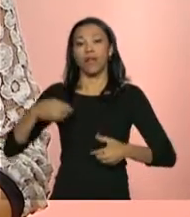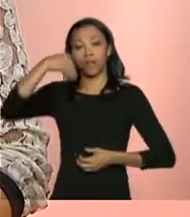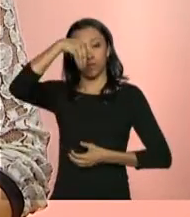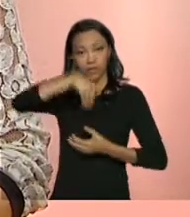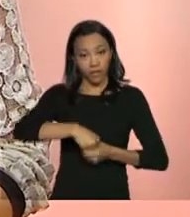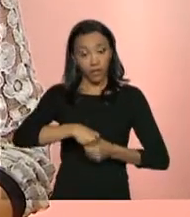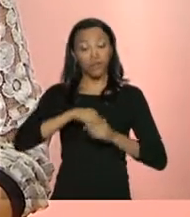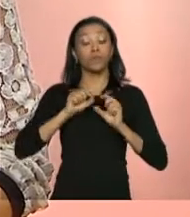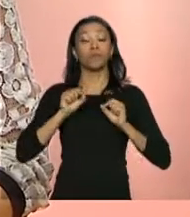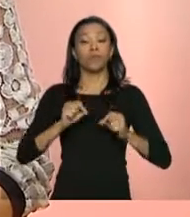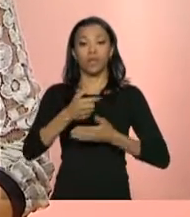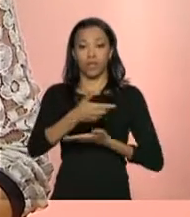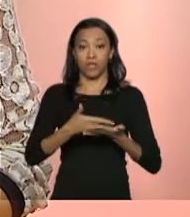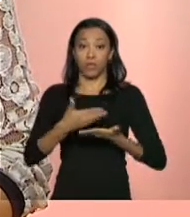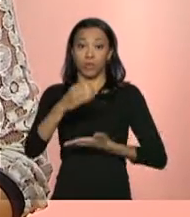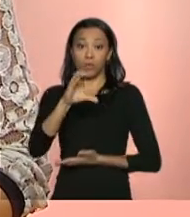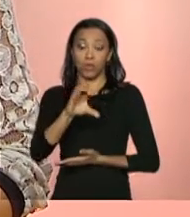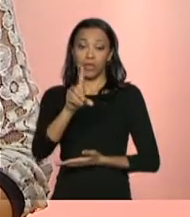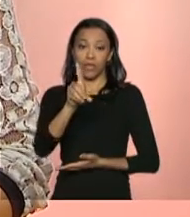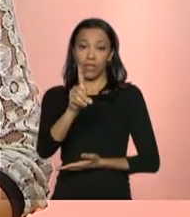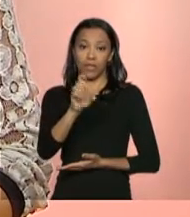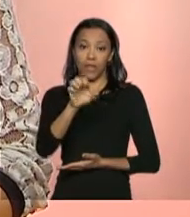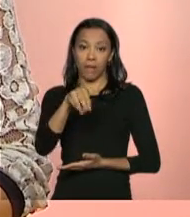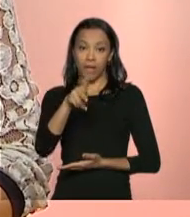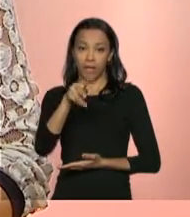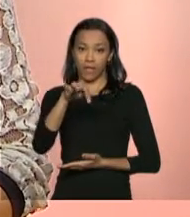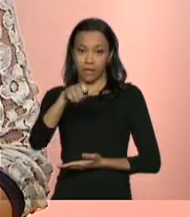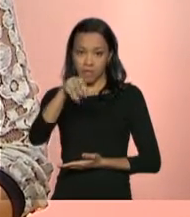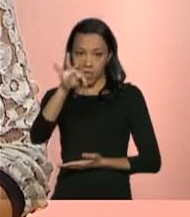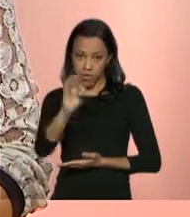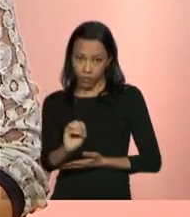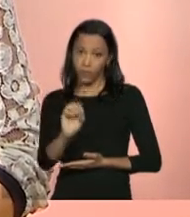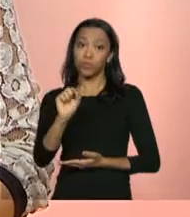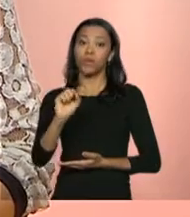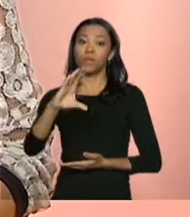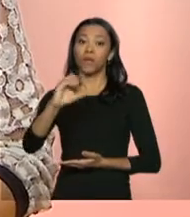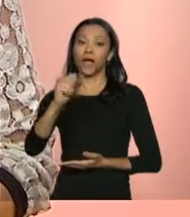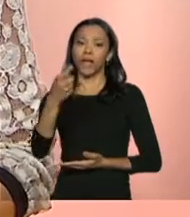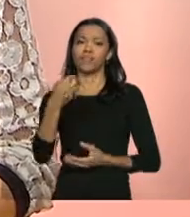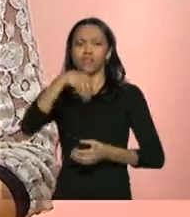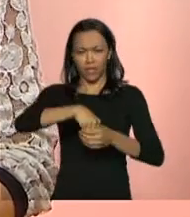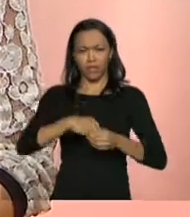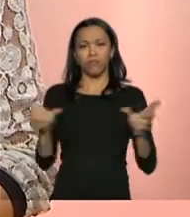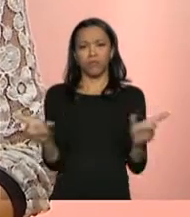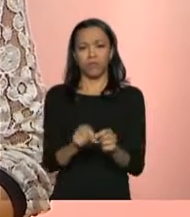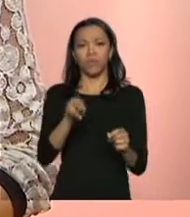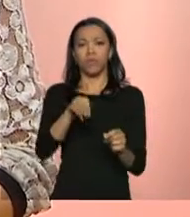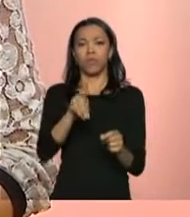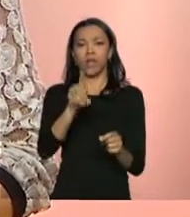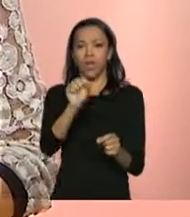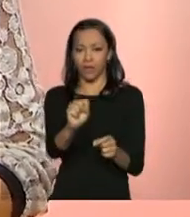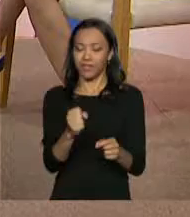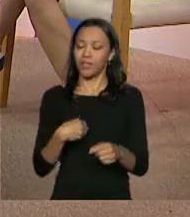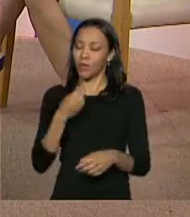Cadastro Único, da Secretaria Nacional de Renda de Cidadania do M10. Denise e Joana, muito obrigada novamente